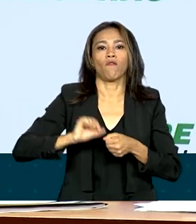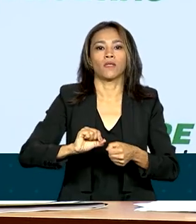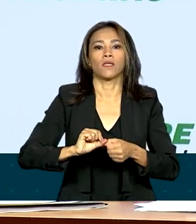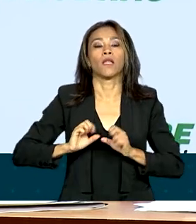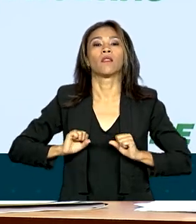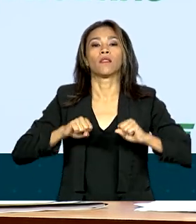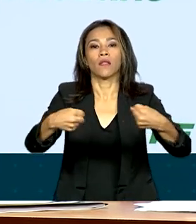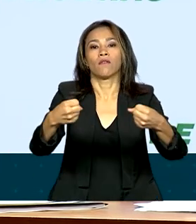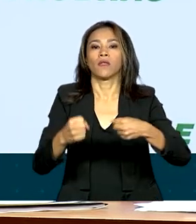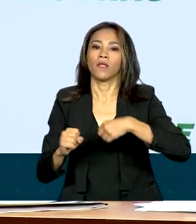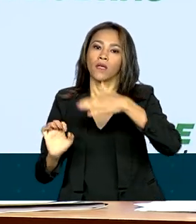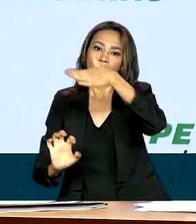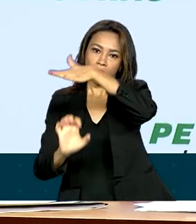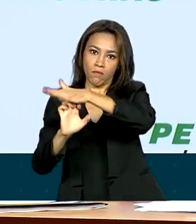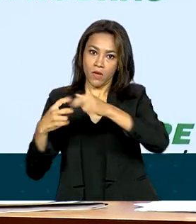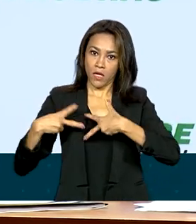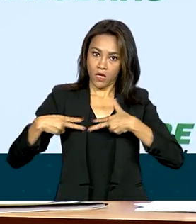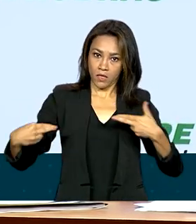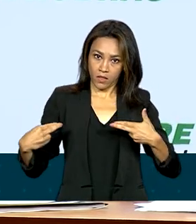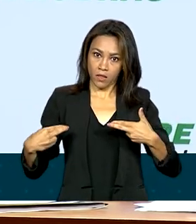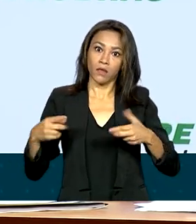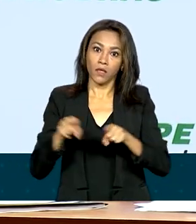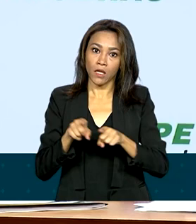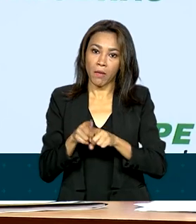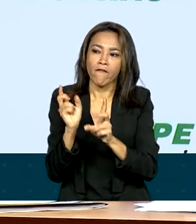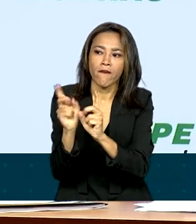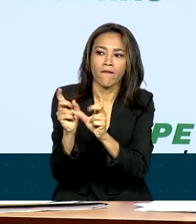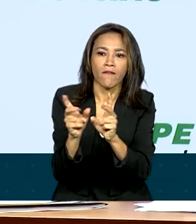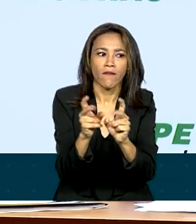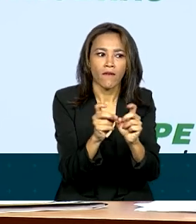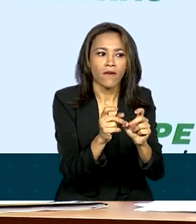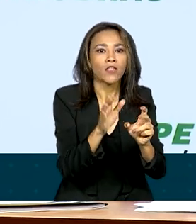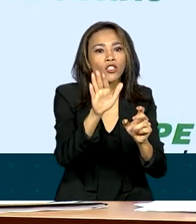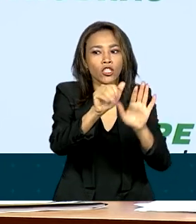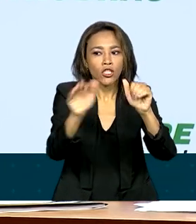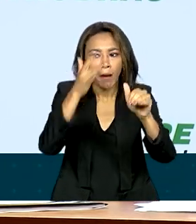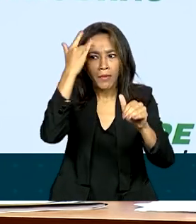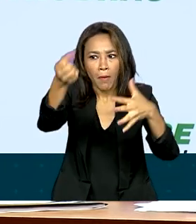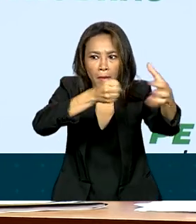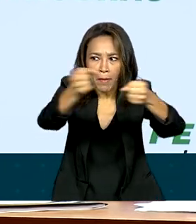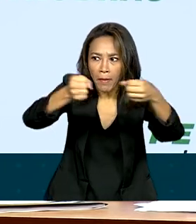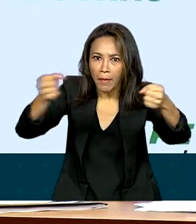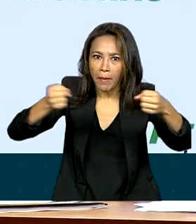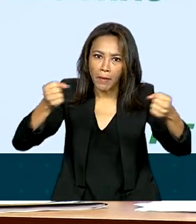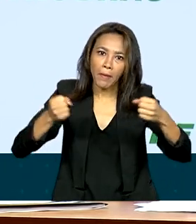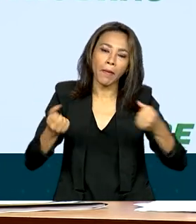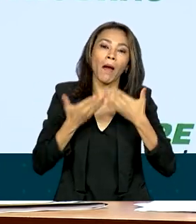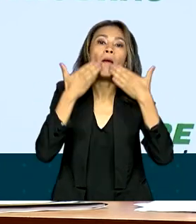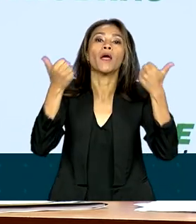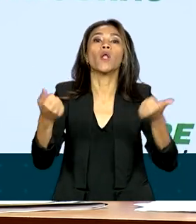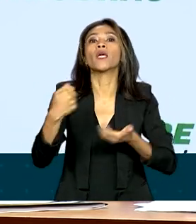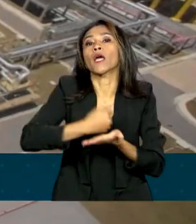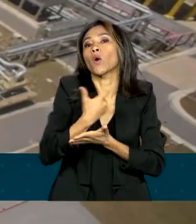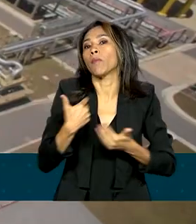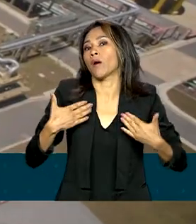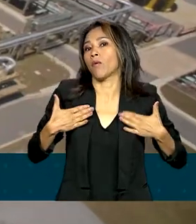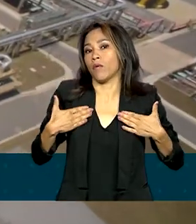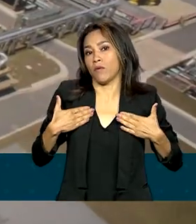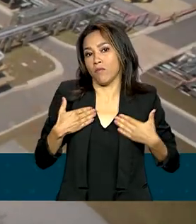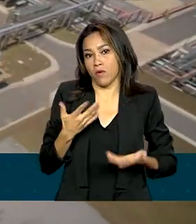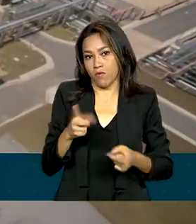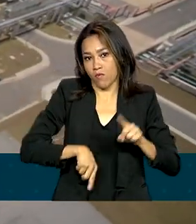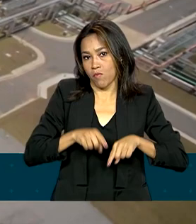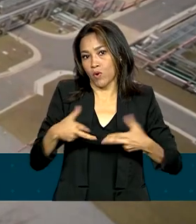empresa, capturar mais mercado, capturar mais clientes, ser a melhor opção do cliente que quer comprar o meu produto. O